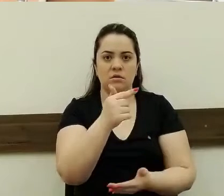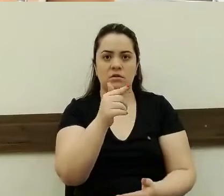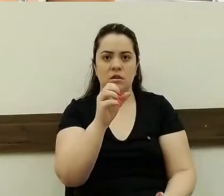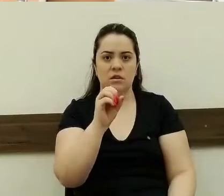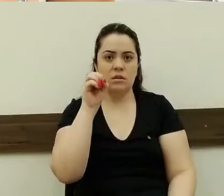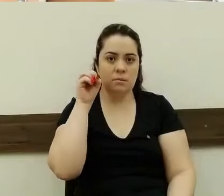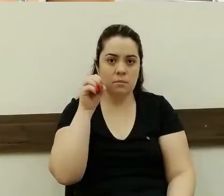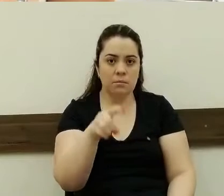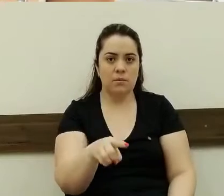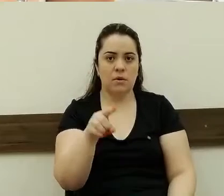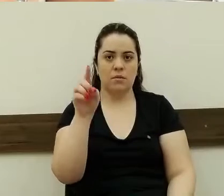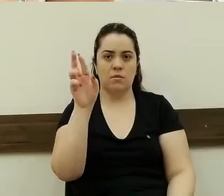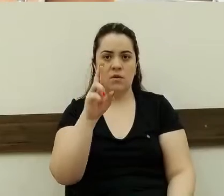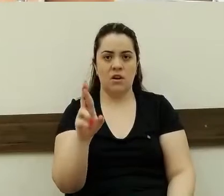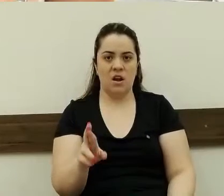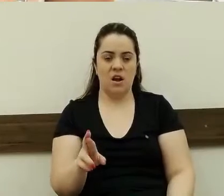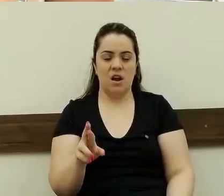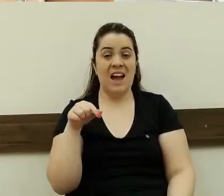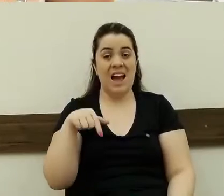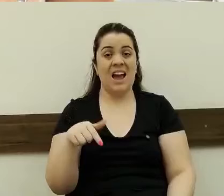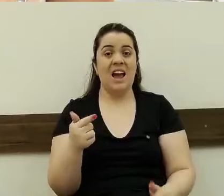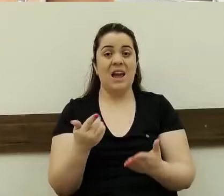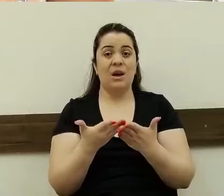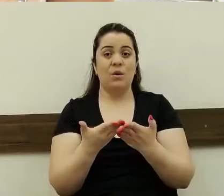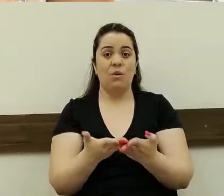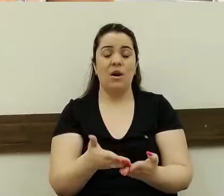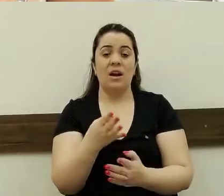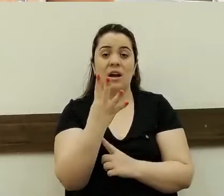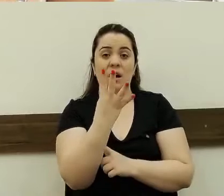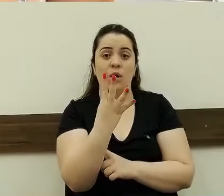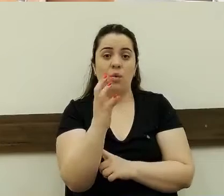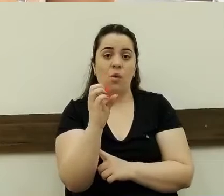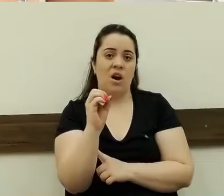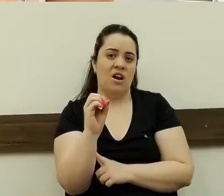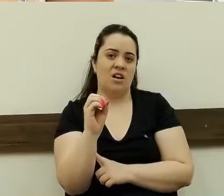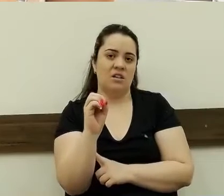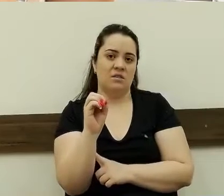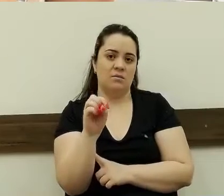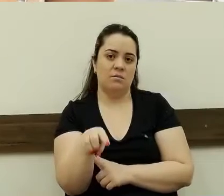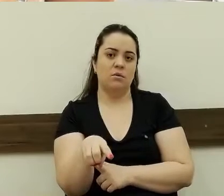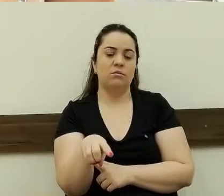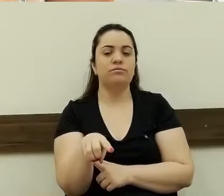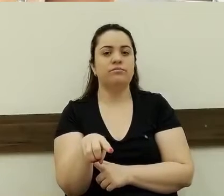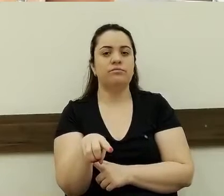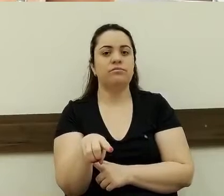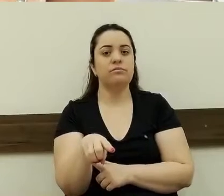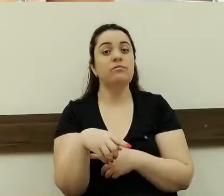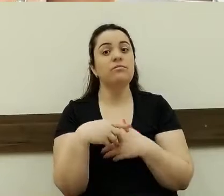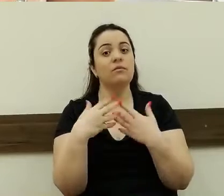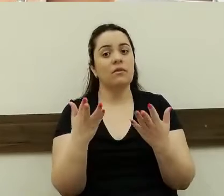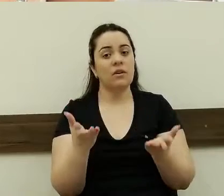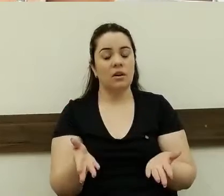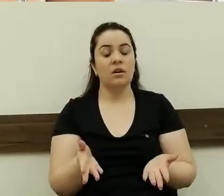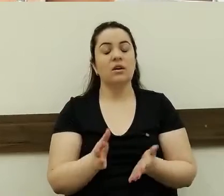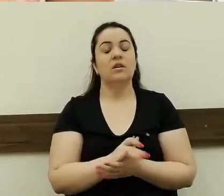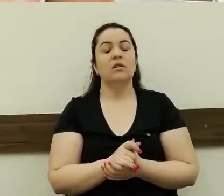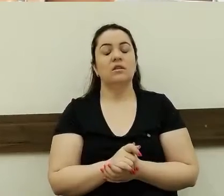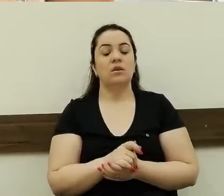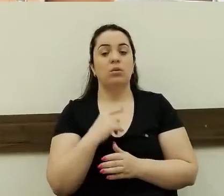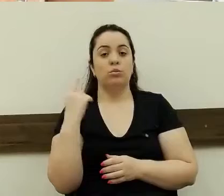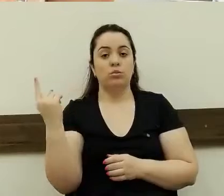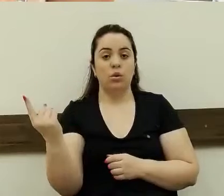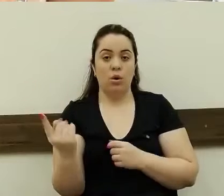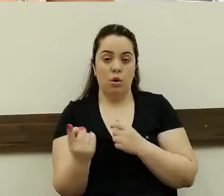aqui em Guaíra é R$ mil. E por que ali em Palotina pode ir aqui não? Então, nós aqui dessa casa,